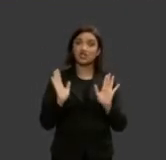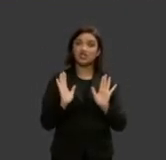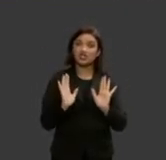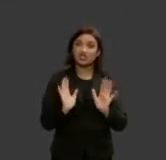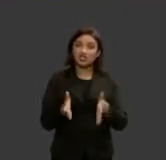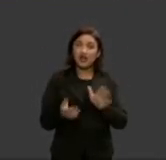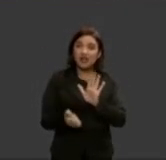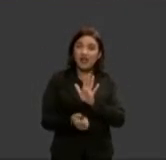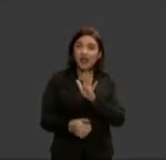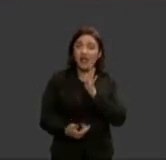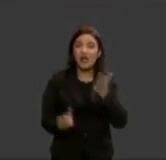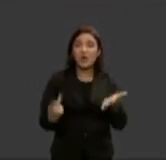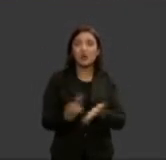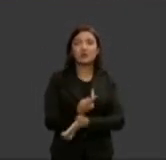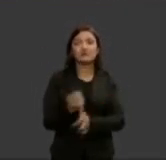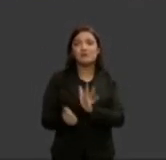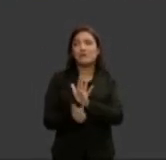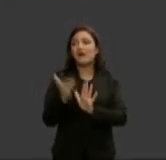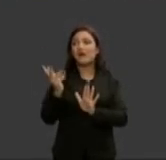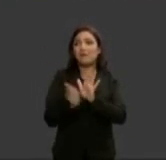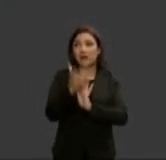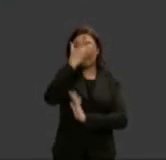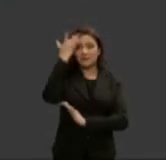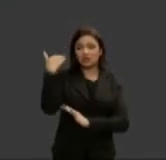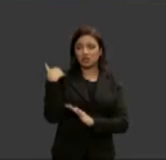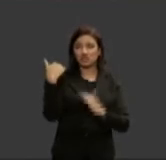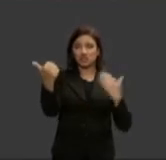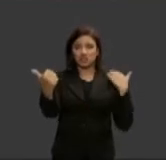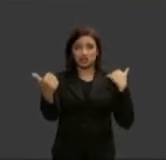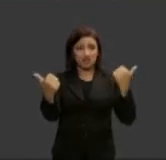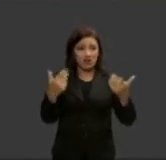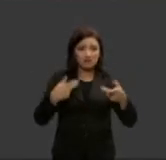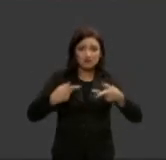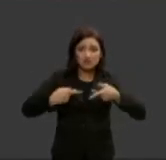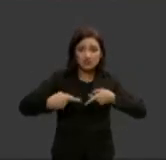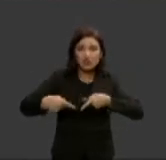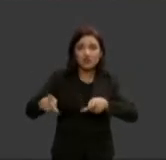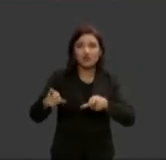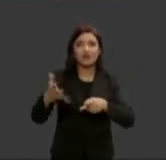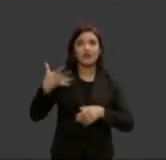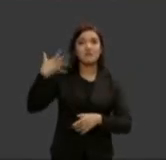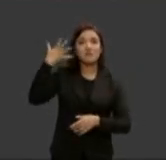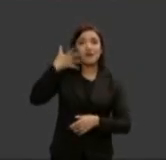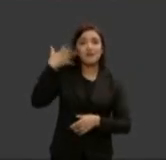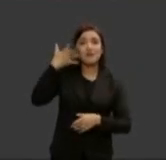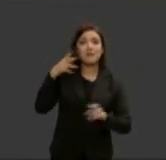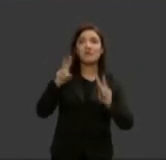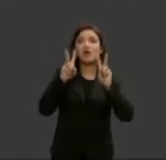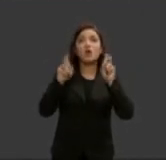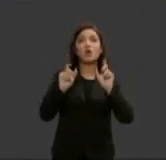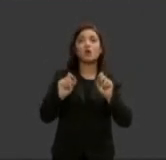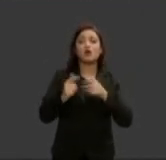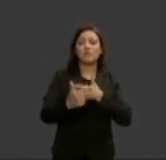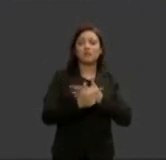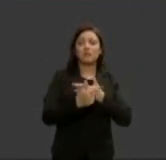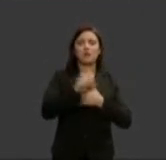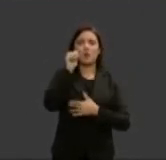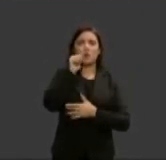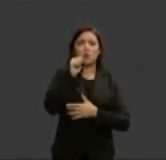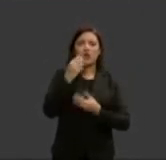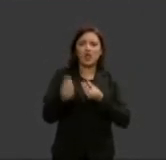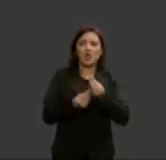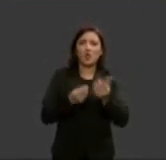fui convidada fui chamada para falar sobre o papel da mulher suas lutas